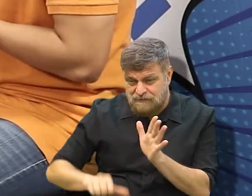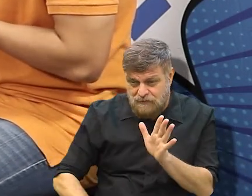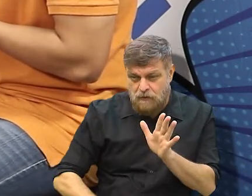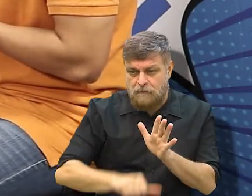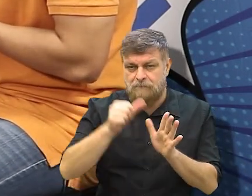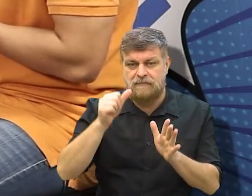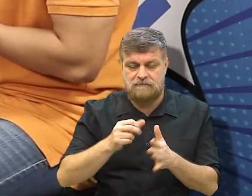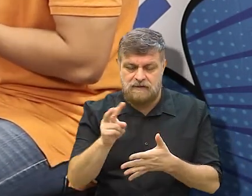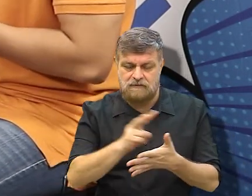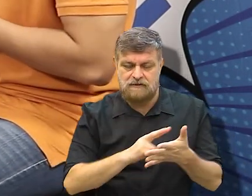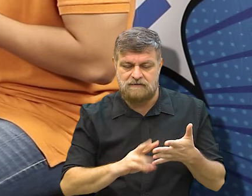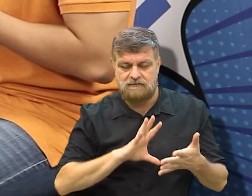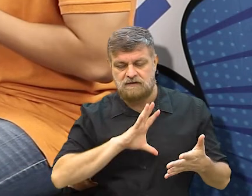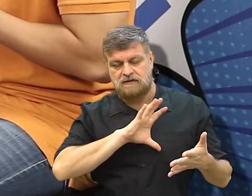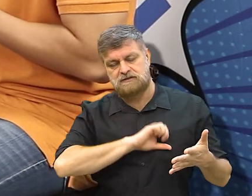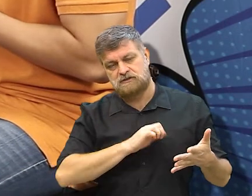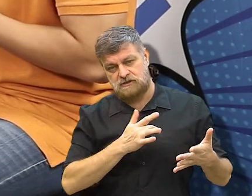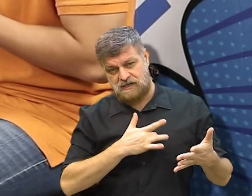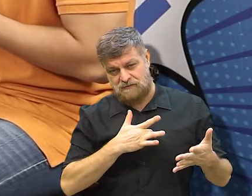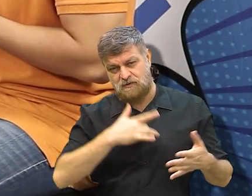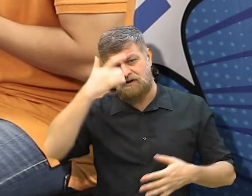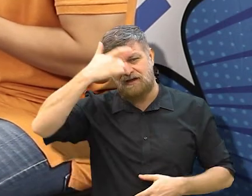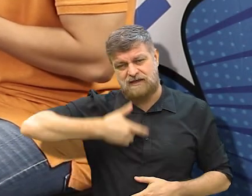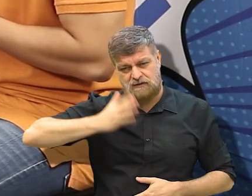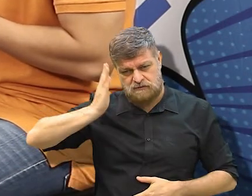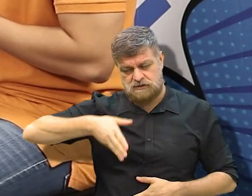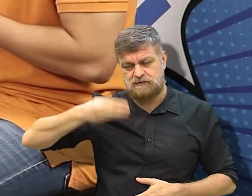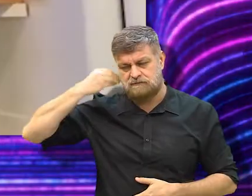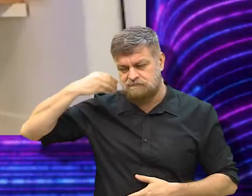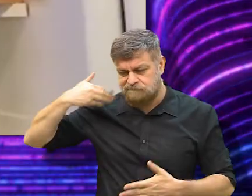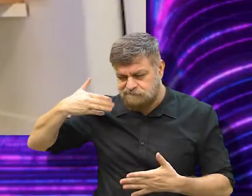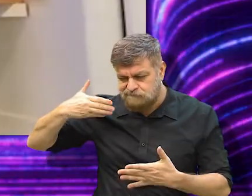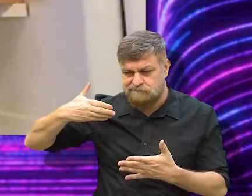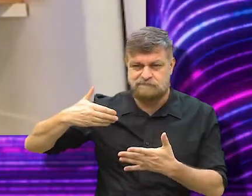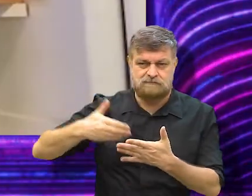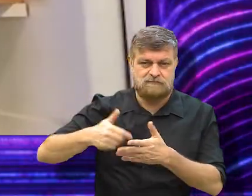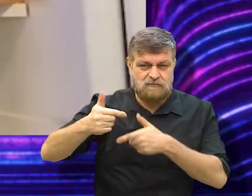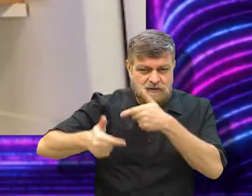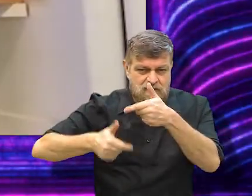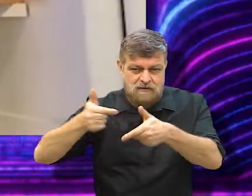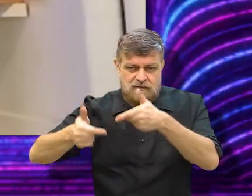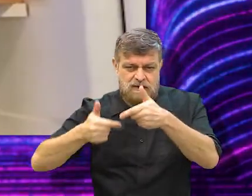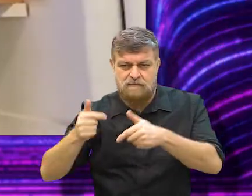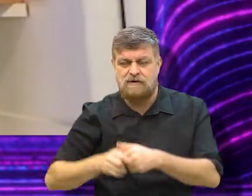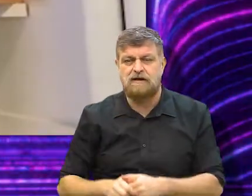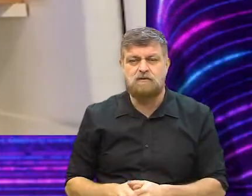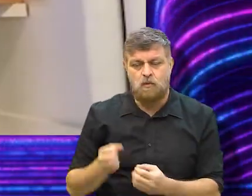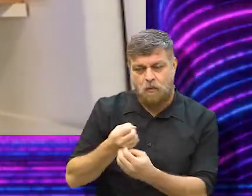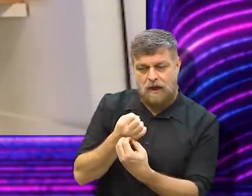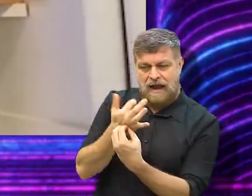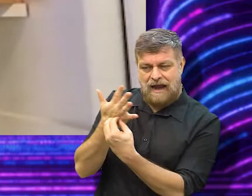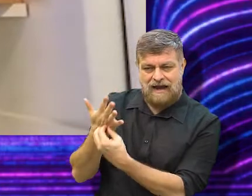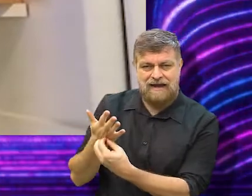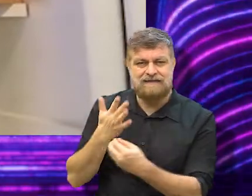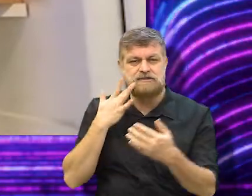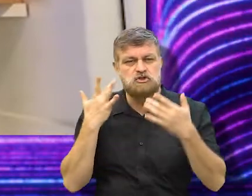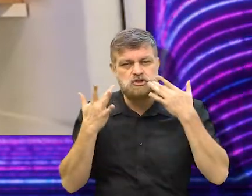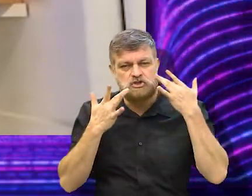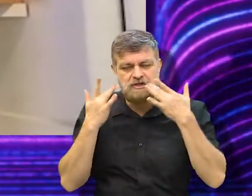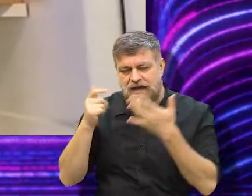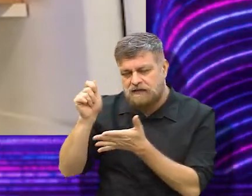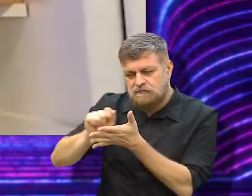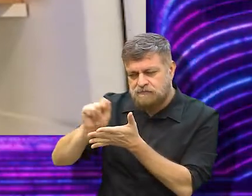ser meu primeiro romance publicado, eu tenho uma escrita extensa. Eu sou dramaturgo. Eu tenho muitas e muitas, muitas peças